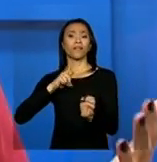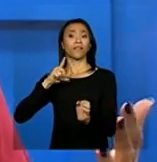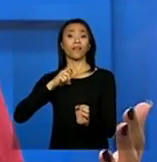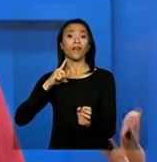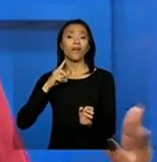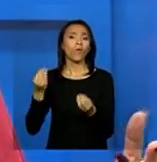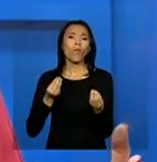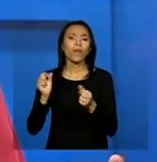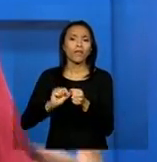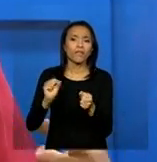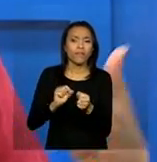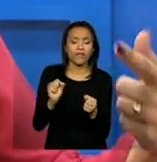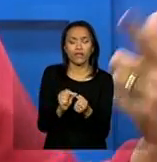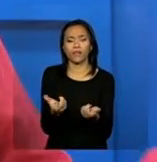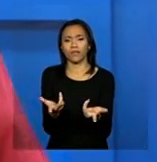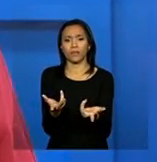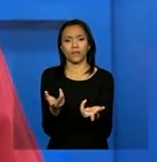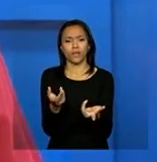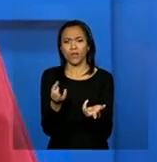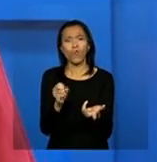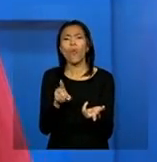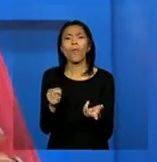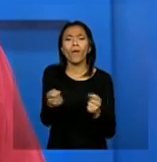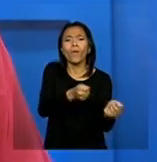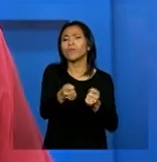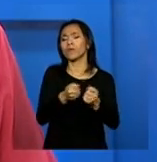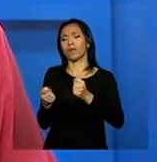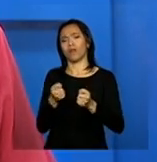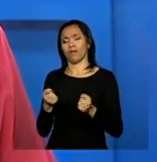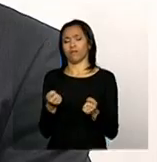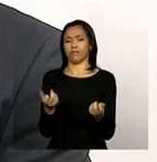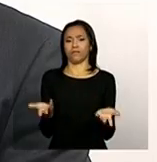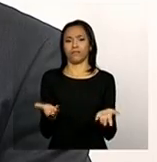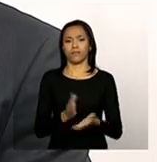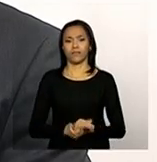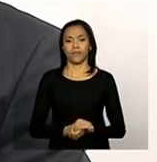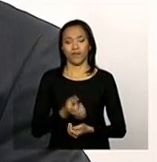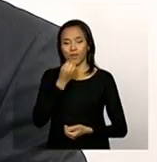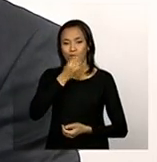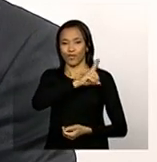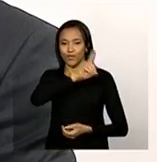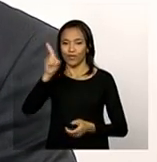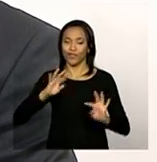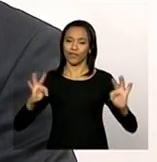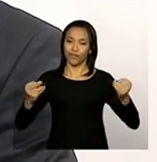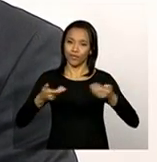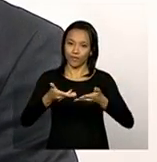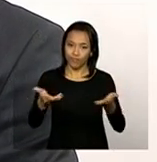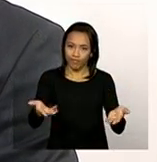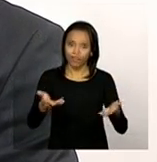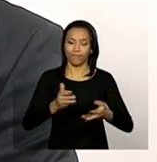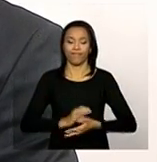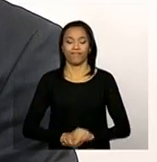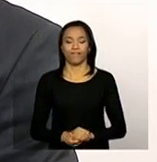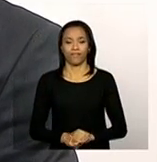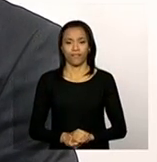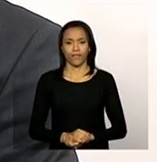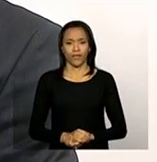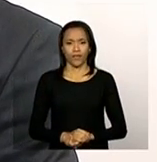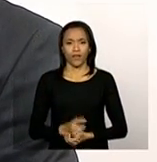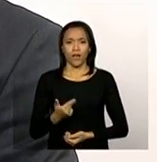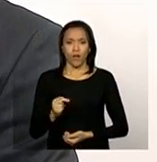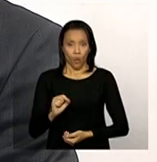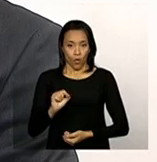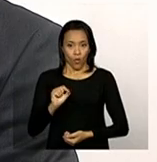Como é que isso é feito? E, principalmente, como é que esse controle é feito? Bom dia a todos. O processo de